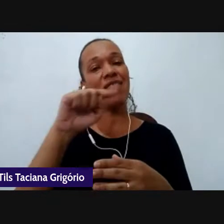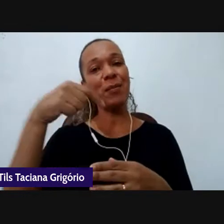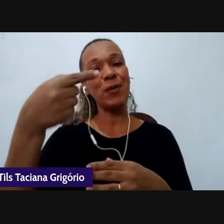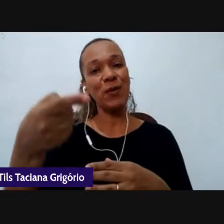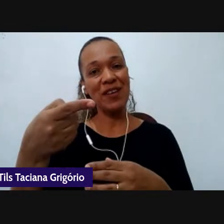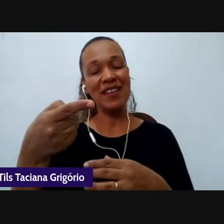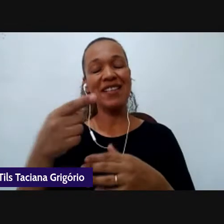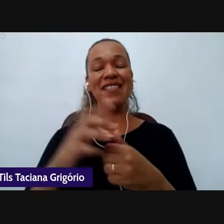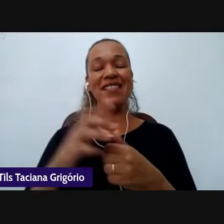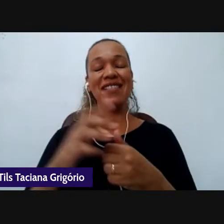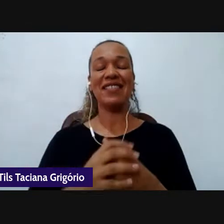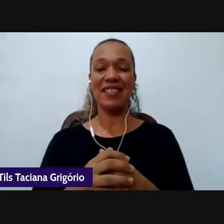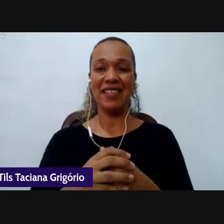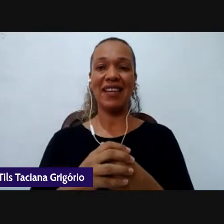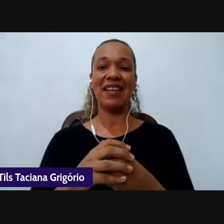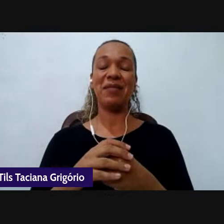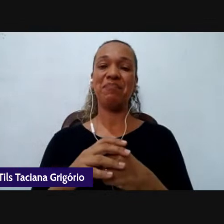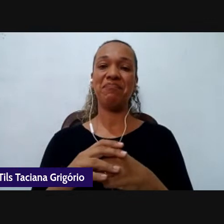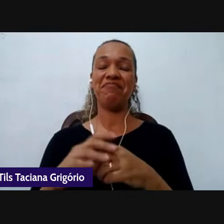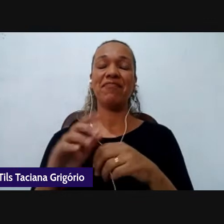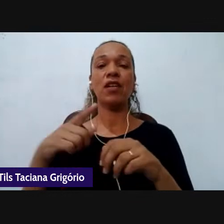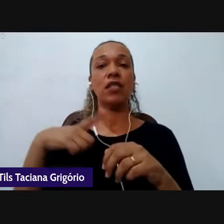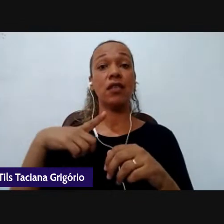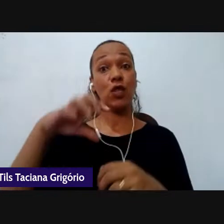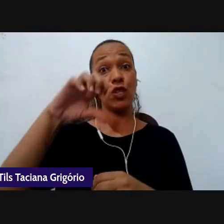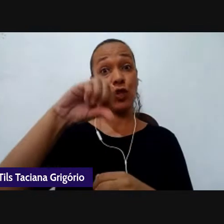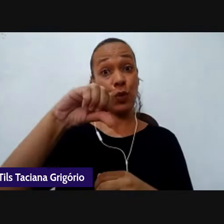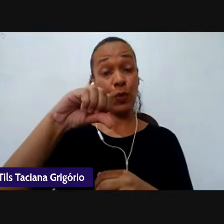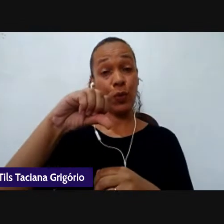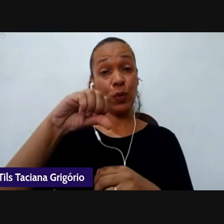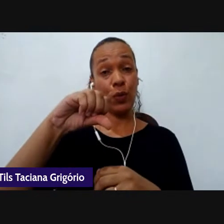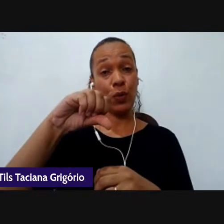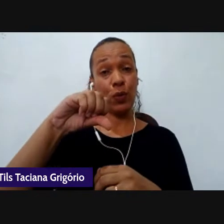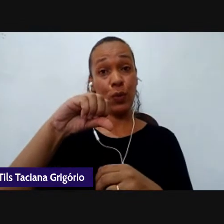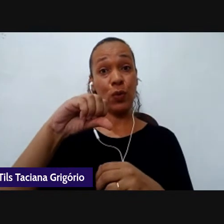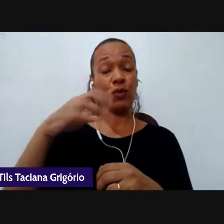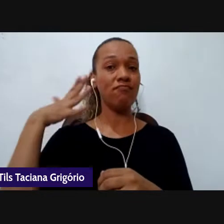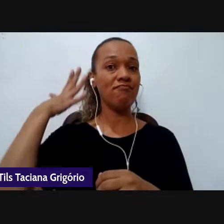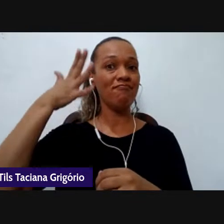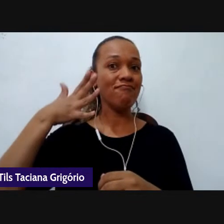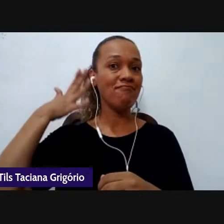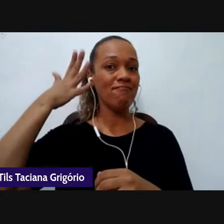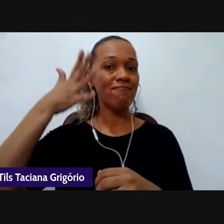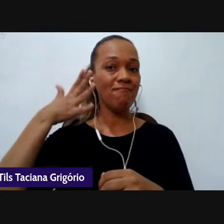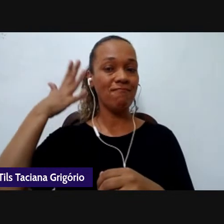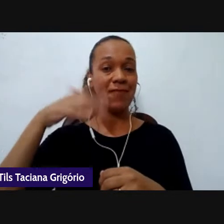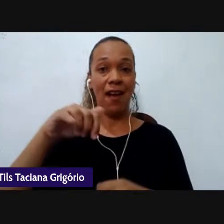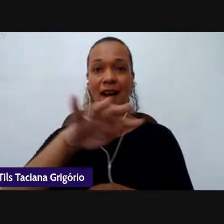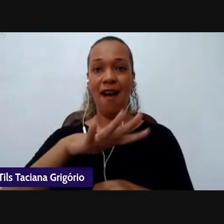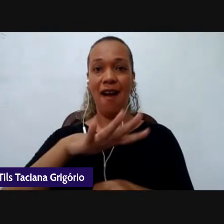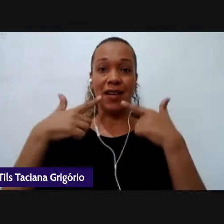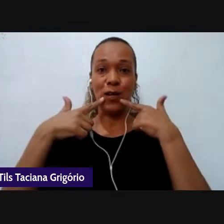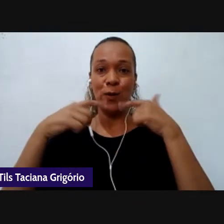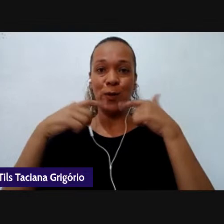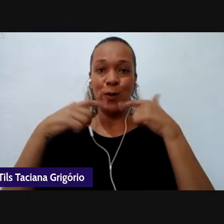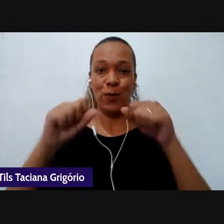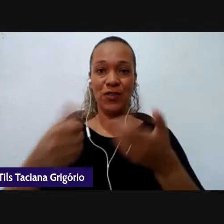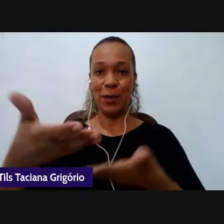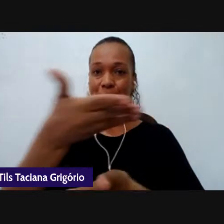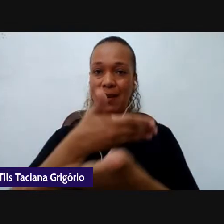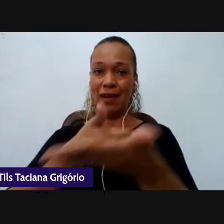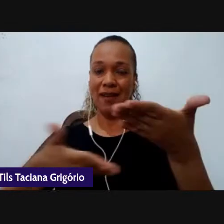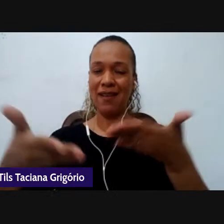do nono ciclo de palestras em linguística aplicada. Sejam todas bem